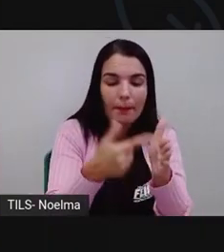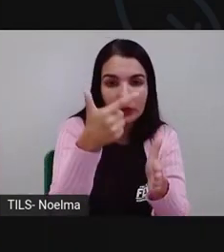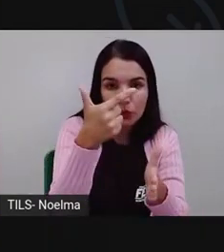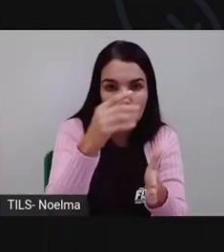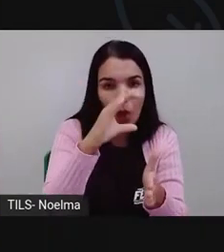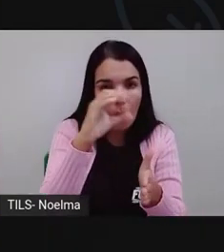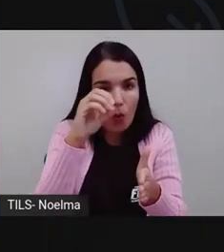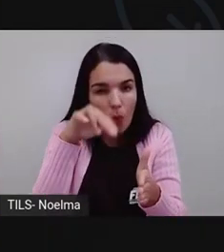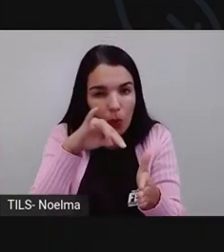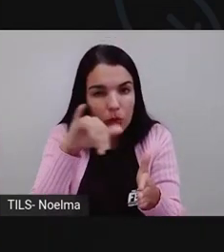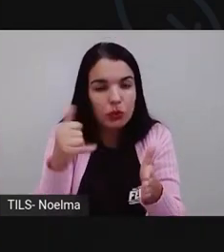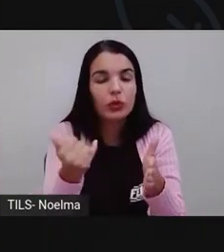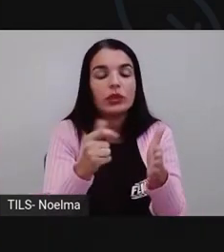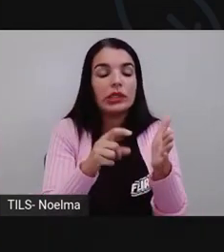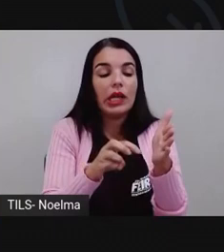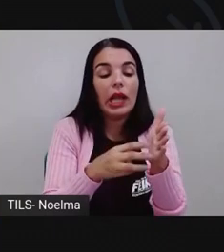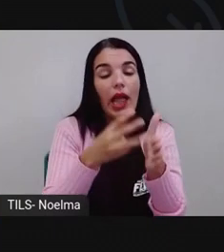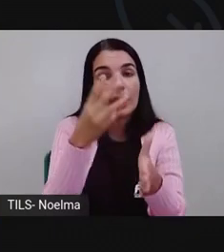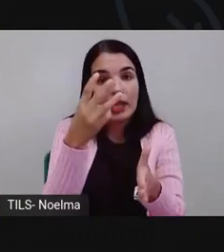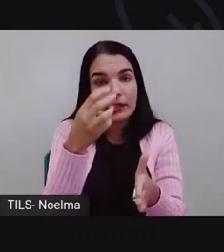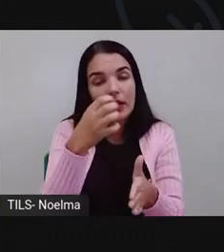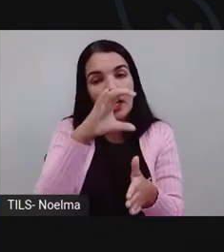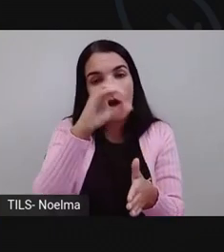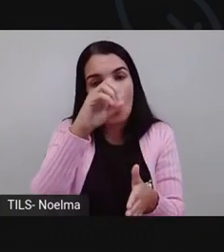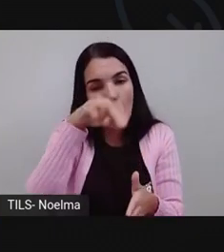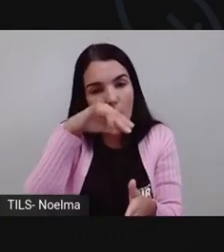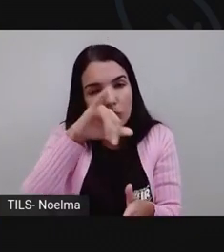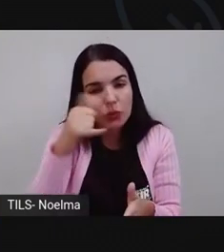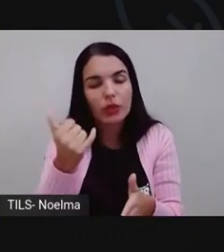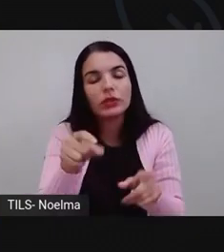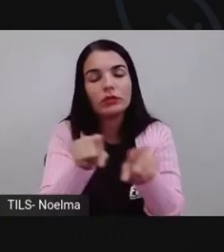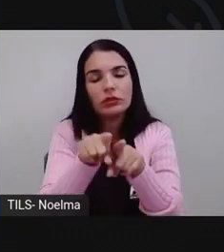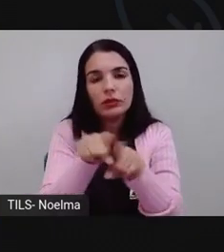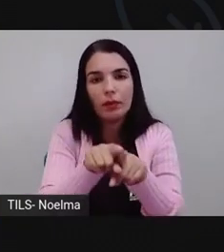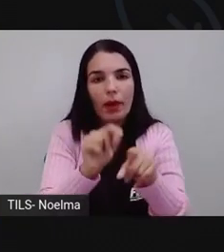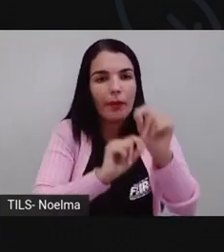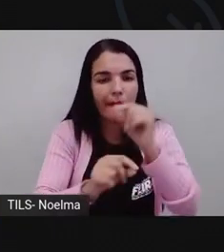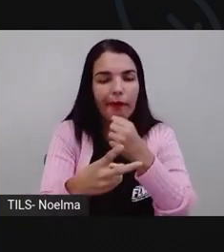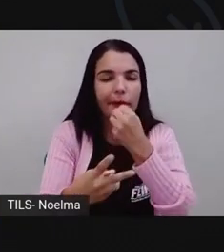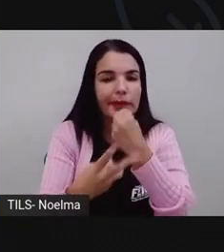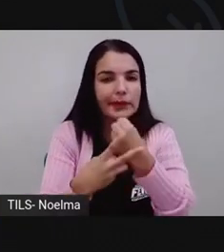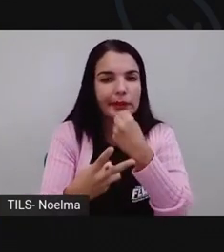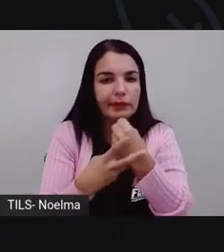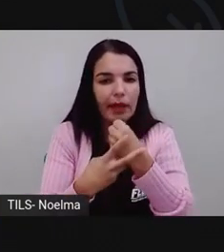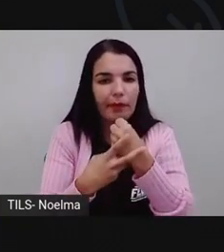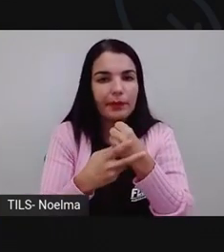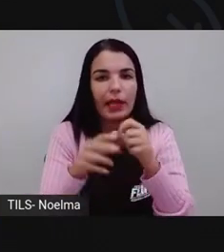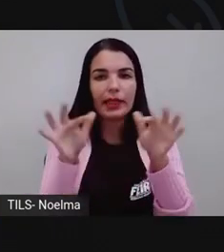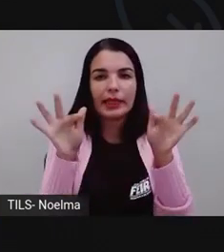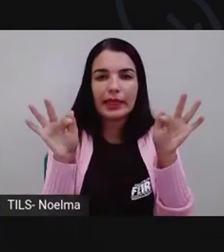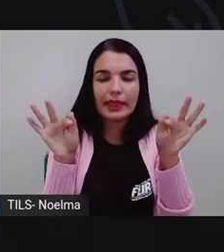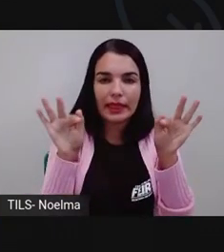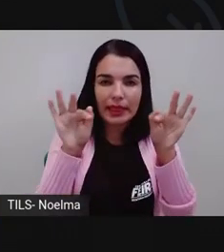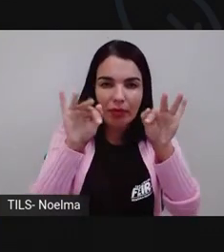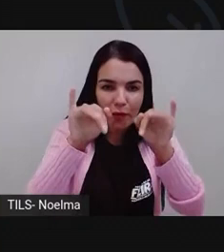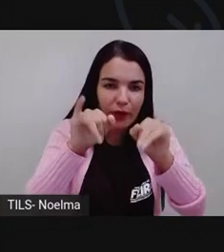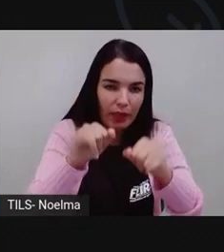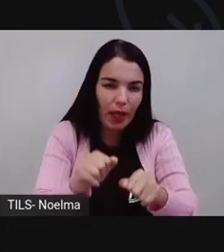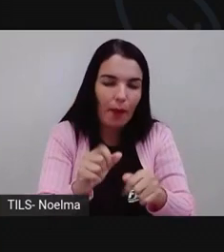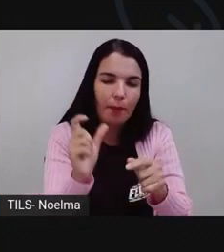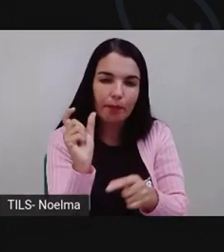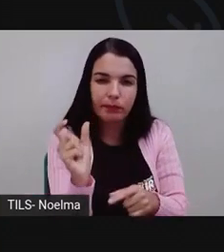conjugação e da terceira conjugação. Os verbos com terminações aí,